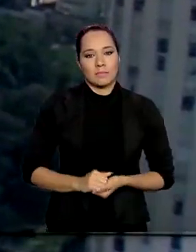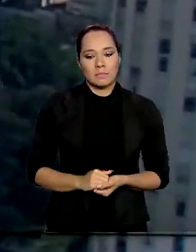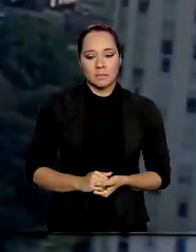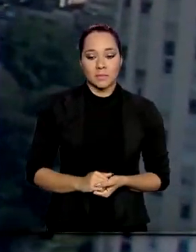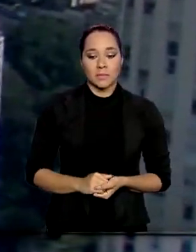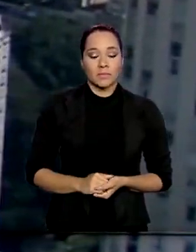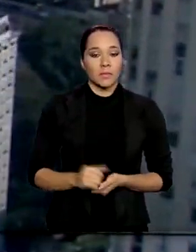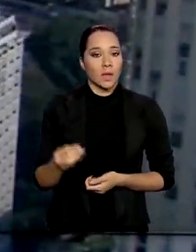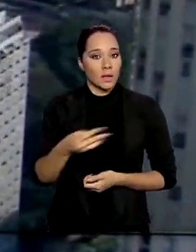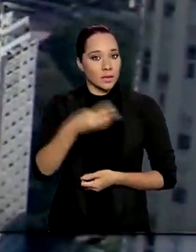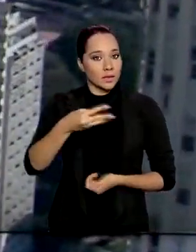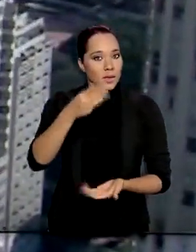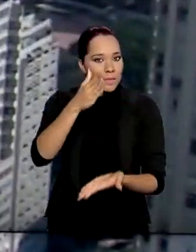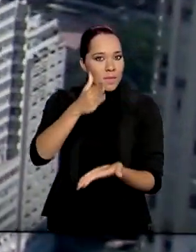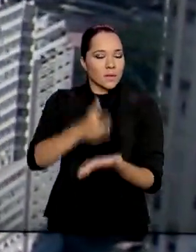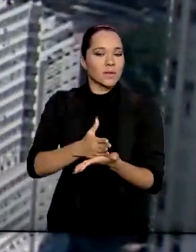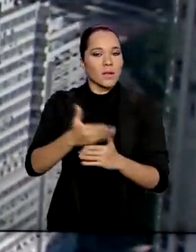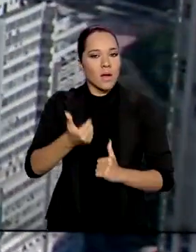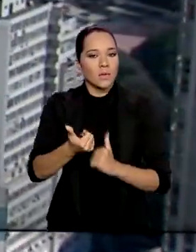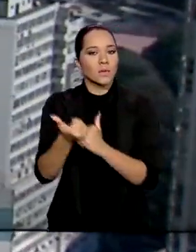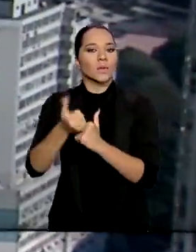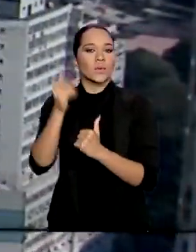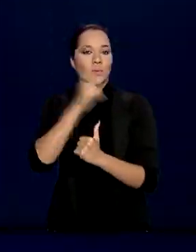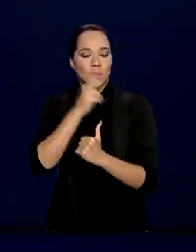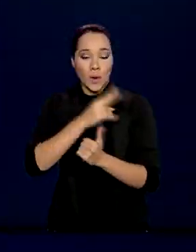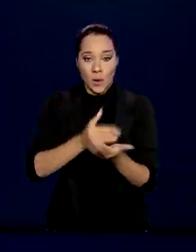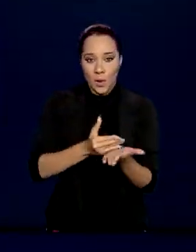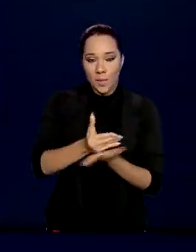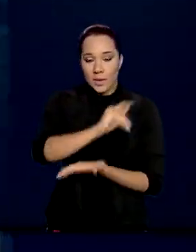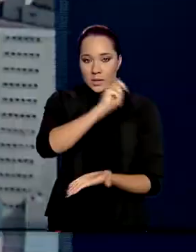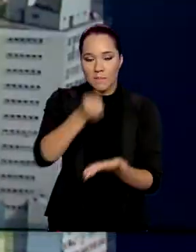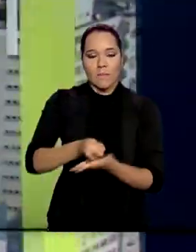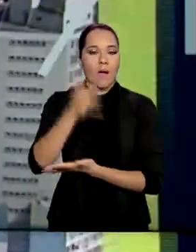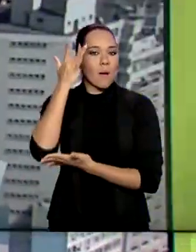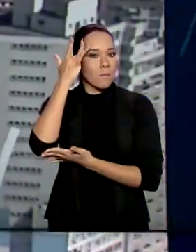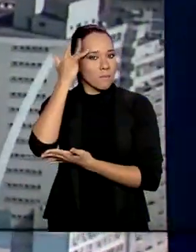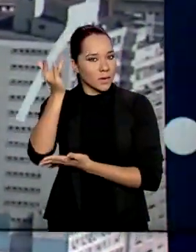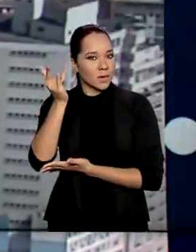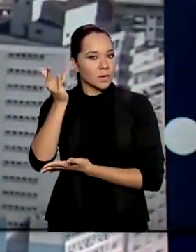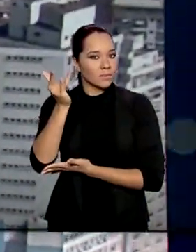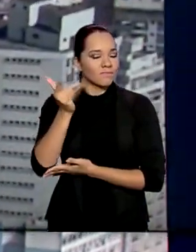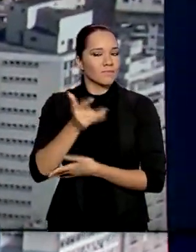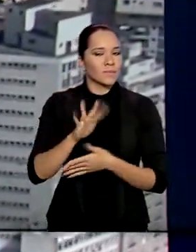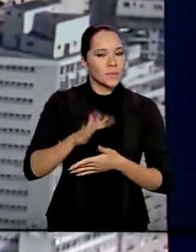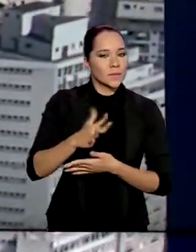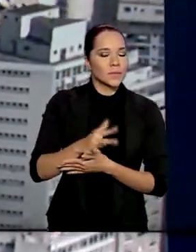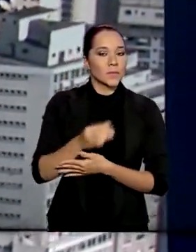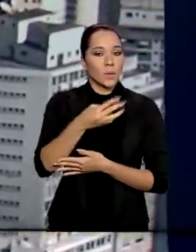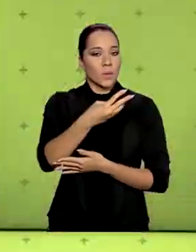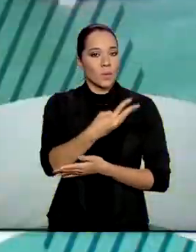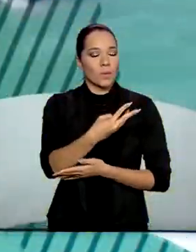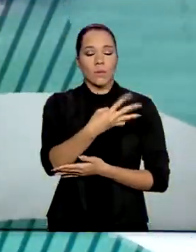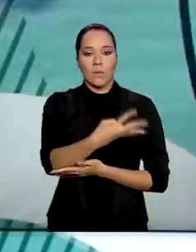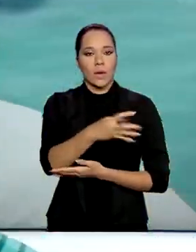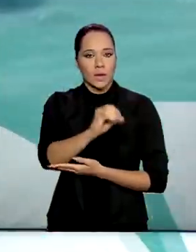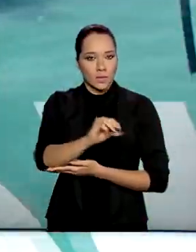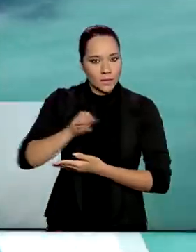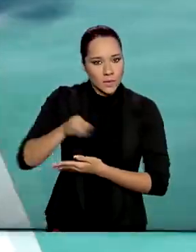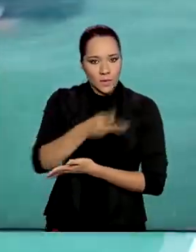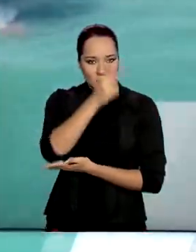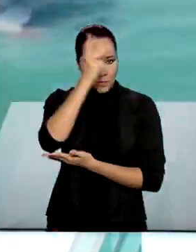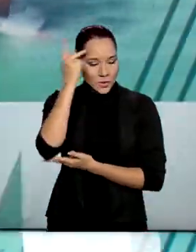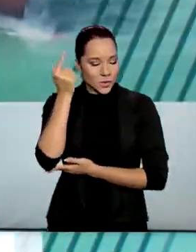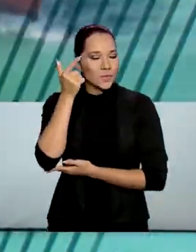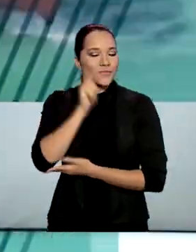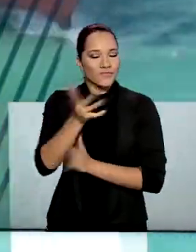A terceira parcela do auxílio emergencial começa a ser paga amanhã. A expectativa é que mais de 40 milhões de pessoas